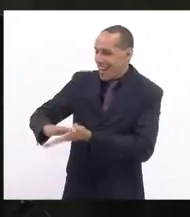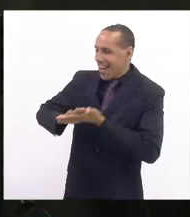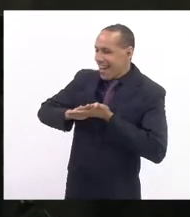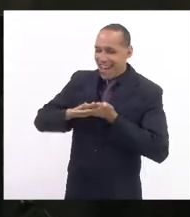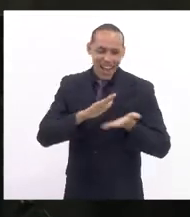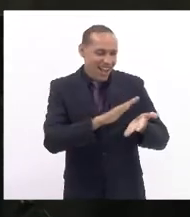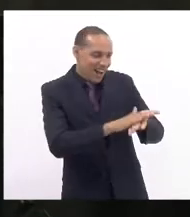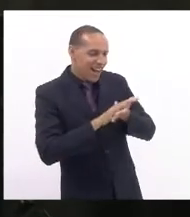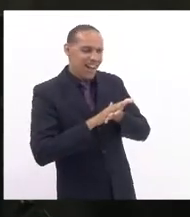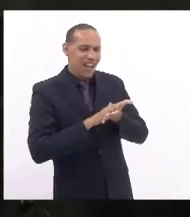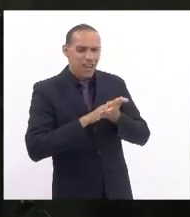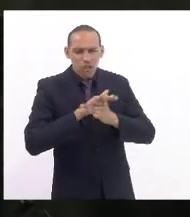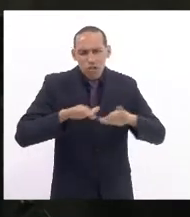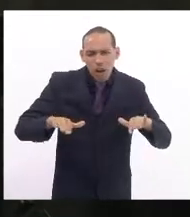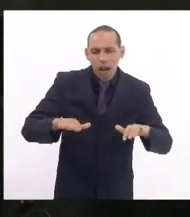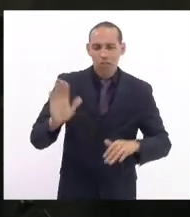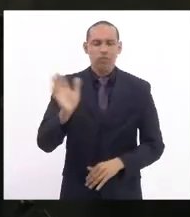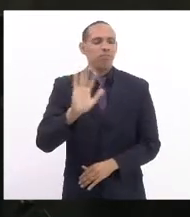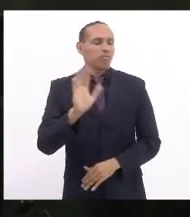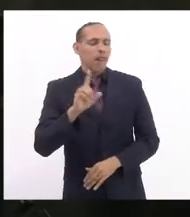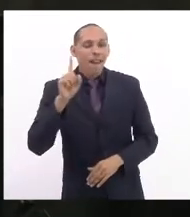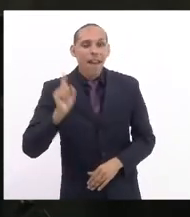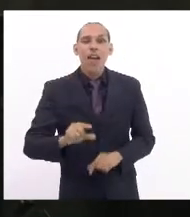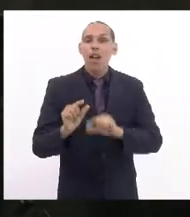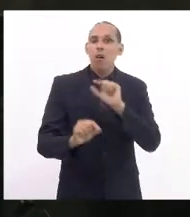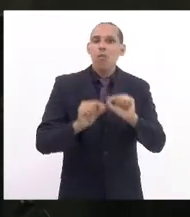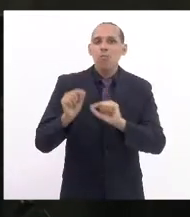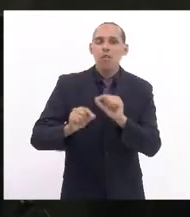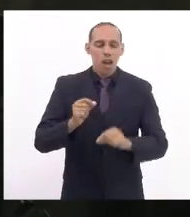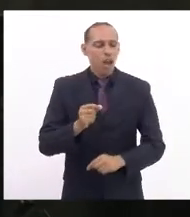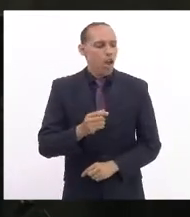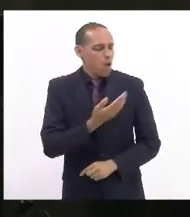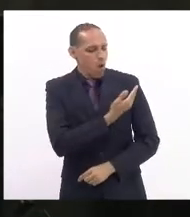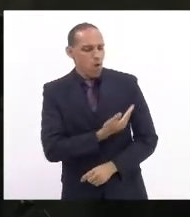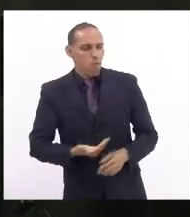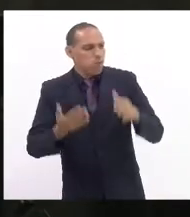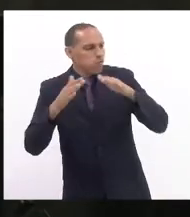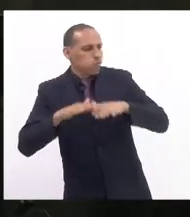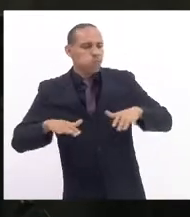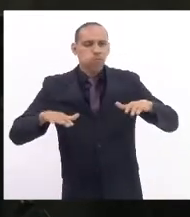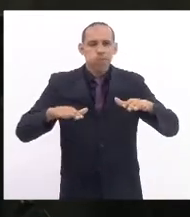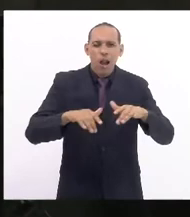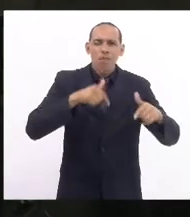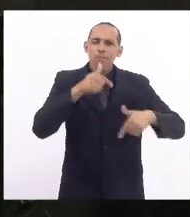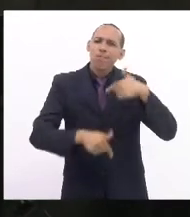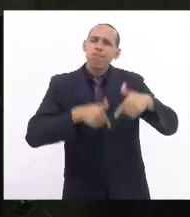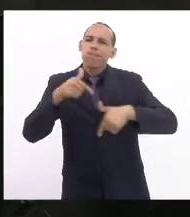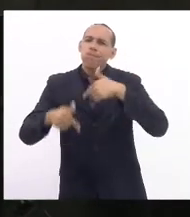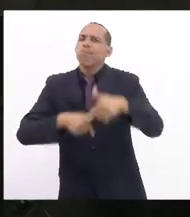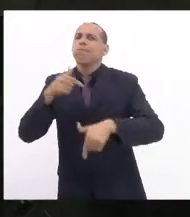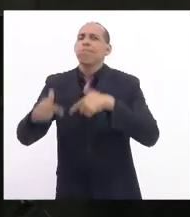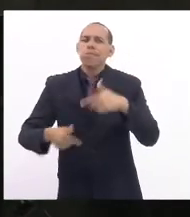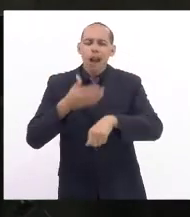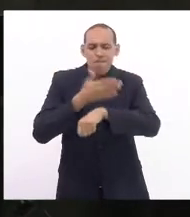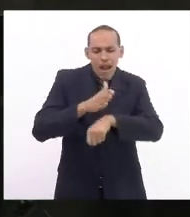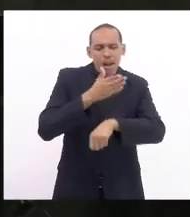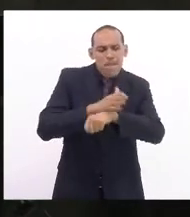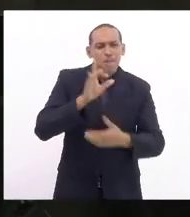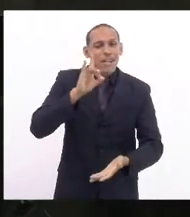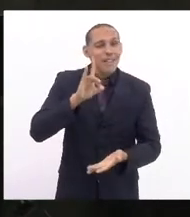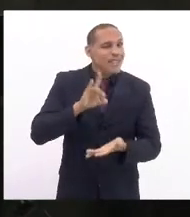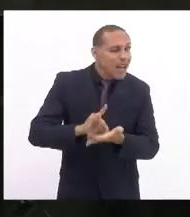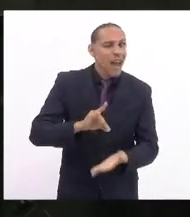parabenizações, mas que seja de fato para o governo colocar todas as nossas atuações em prática. porque